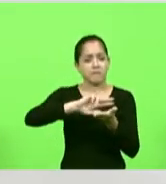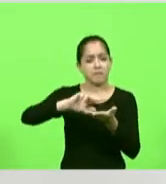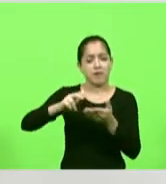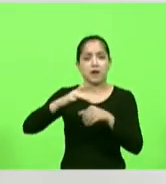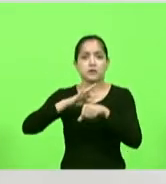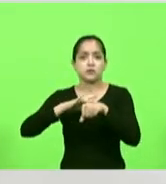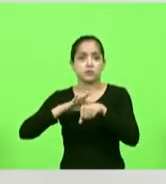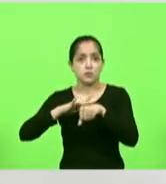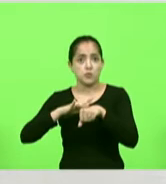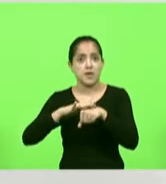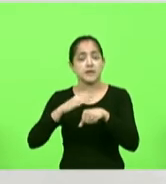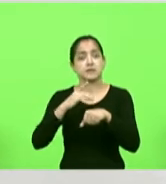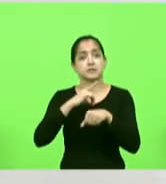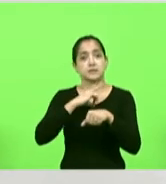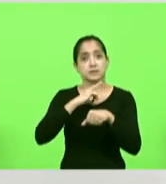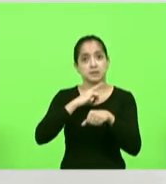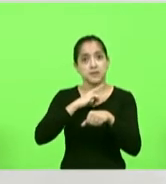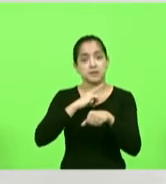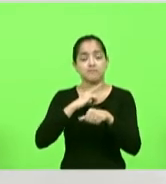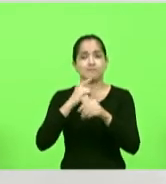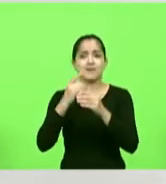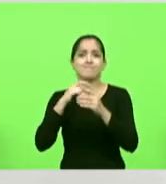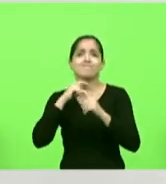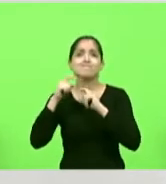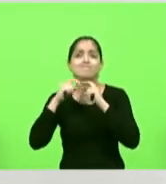patologias que ficam na dúvida.